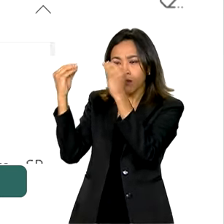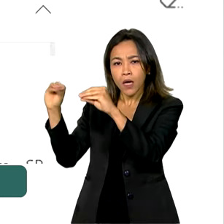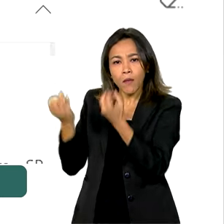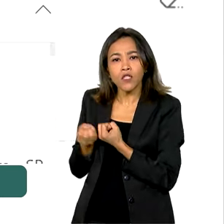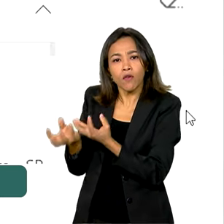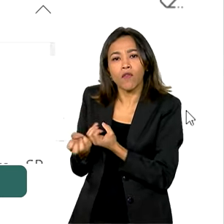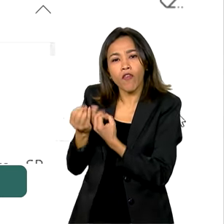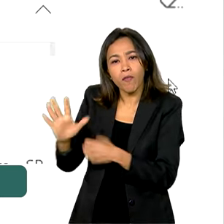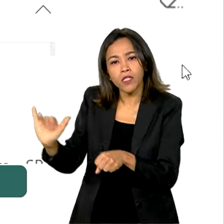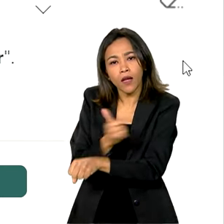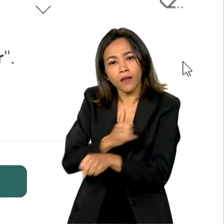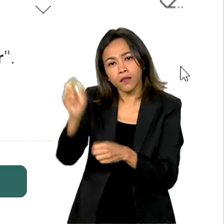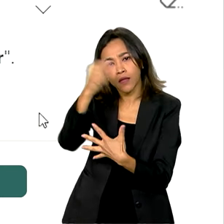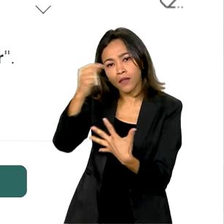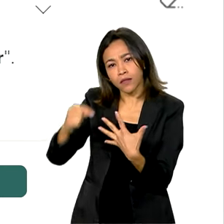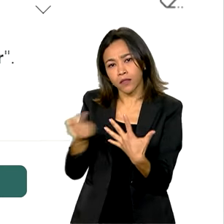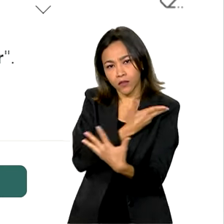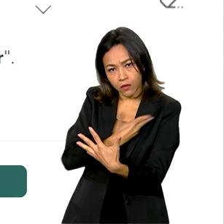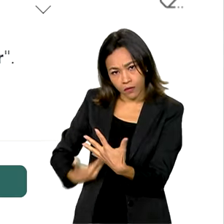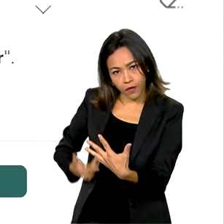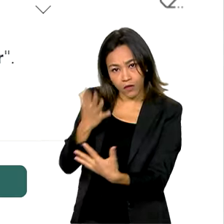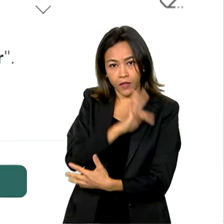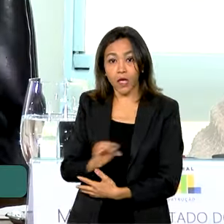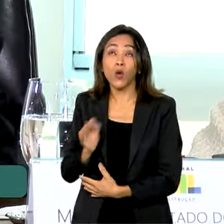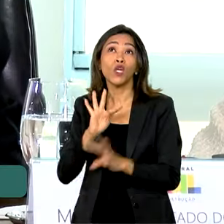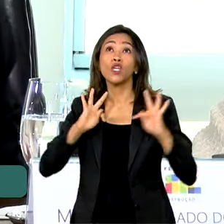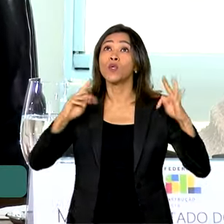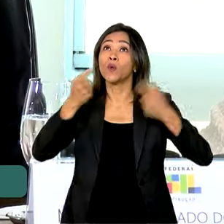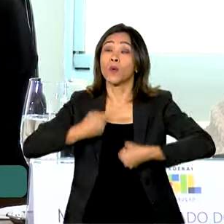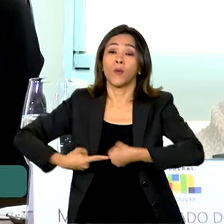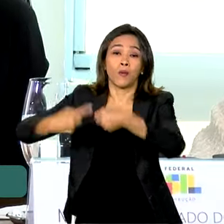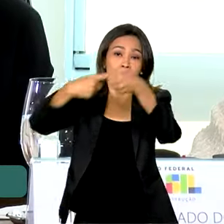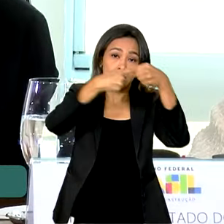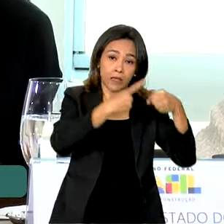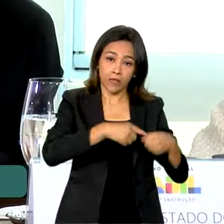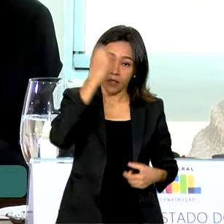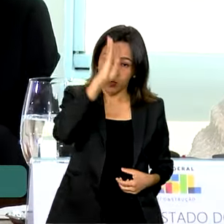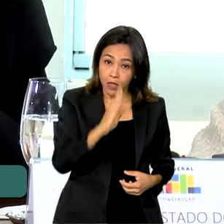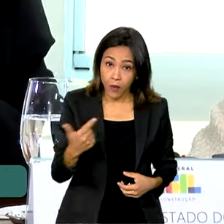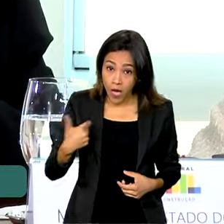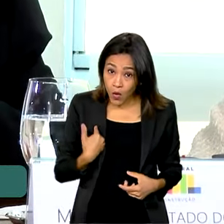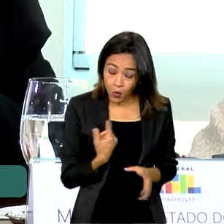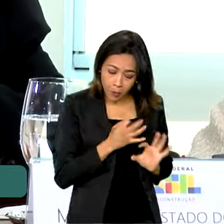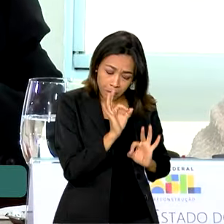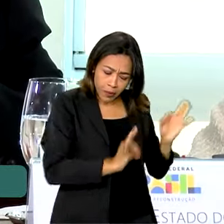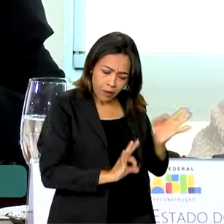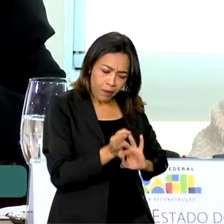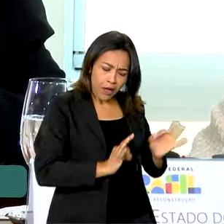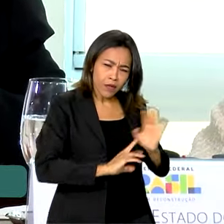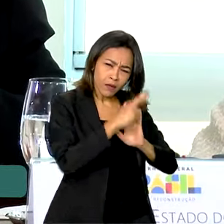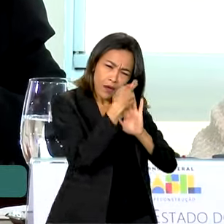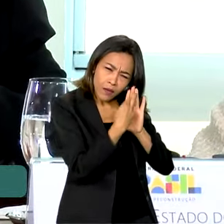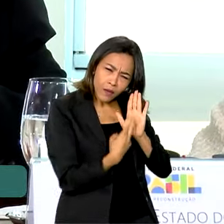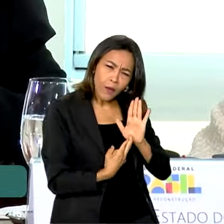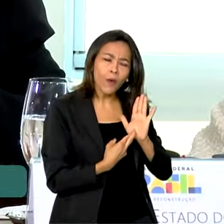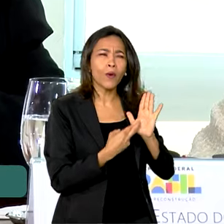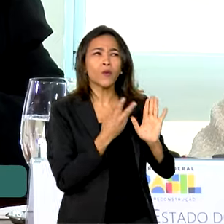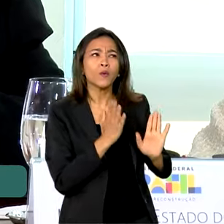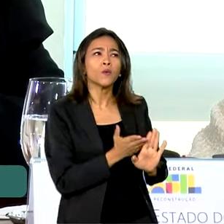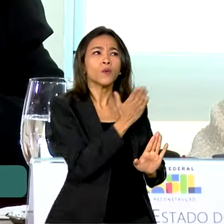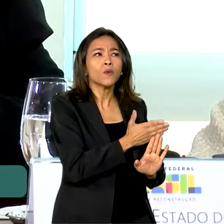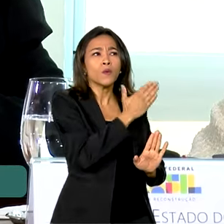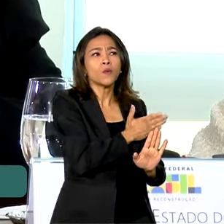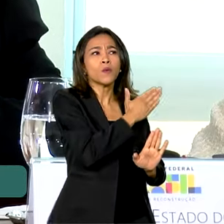projetos do governo federal em todas as cidades do Brasil. Eu estou preparando um relatório de tudo que nós fizemos nesses